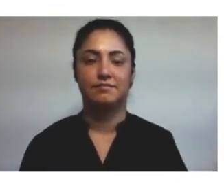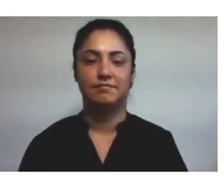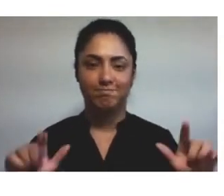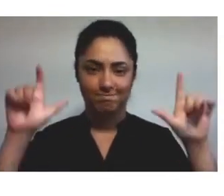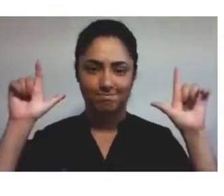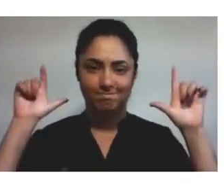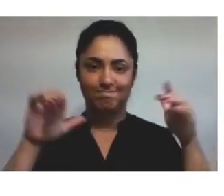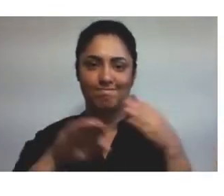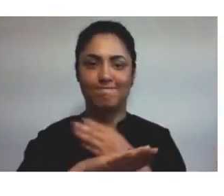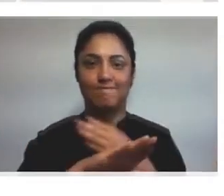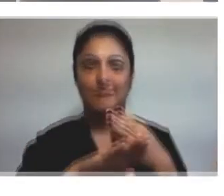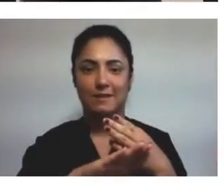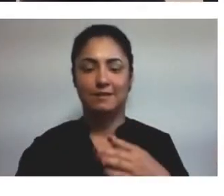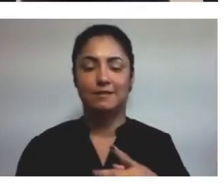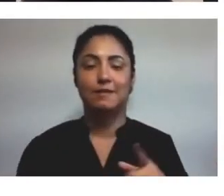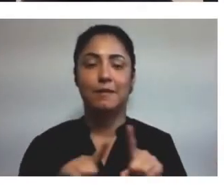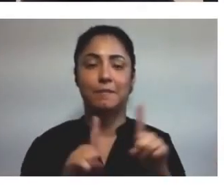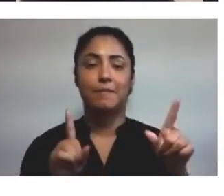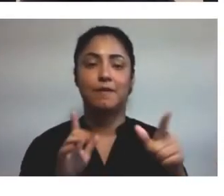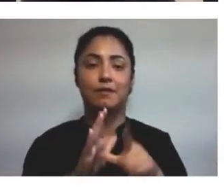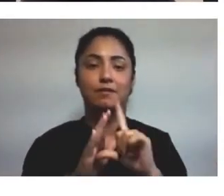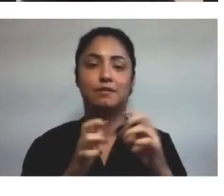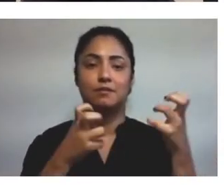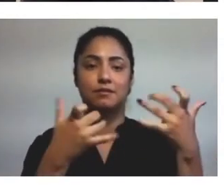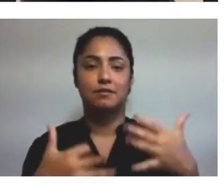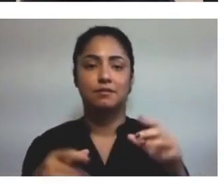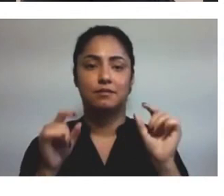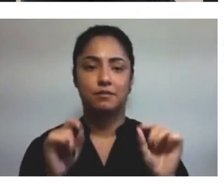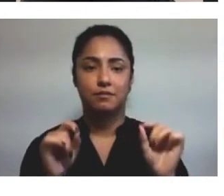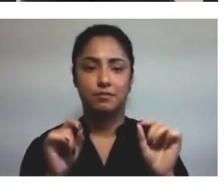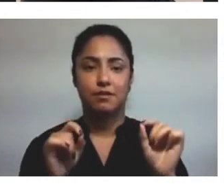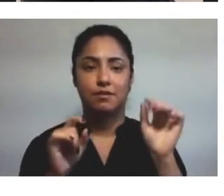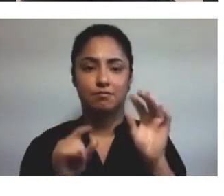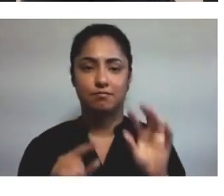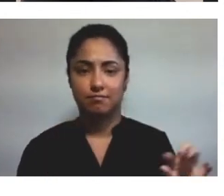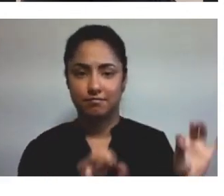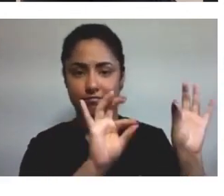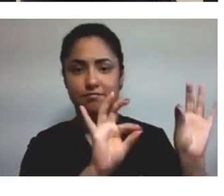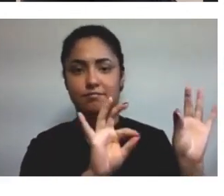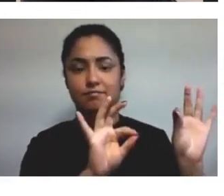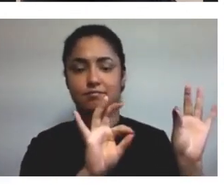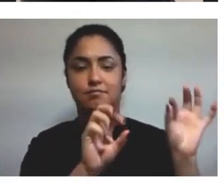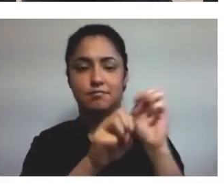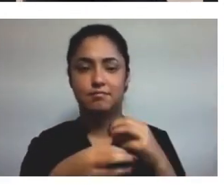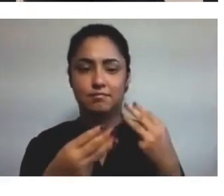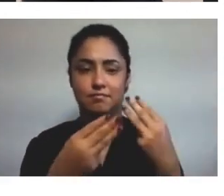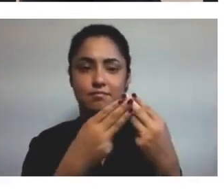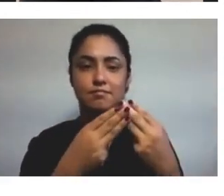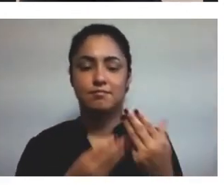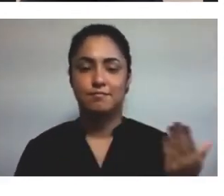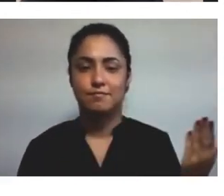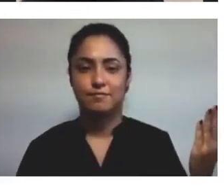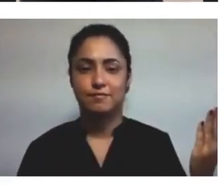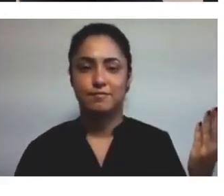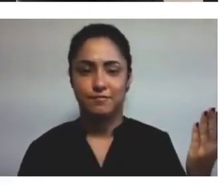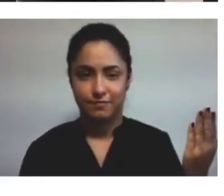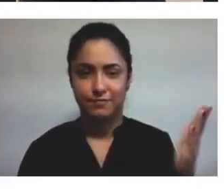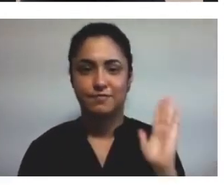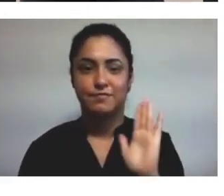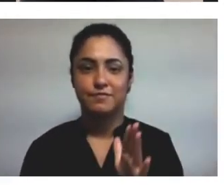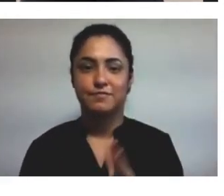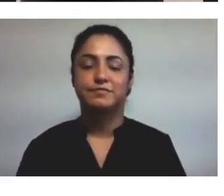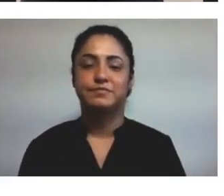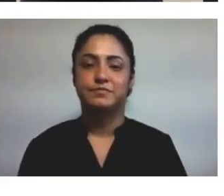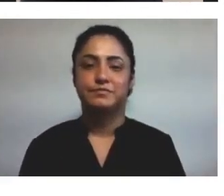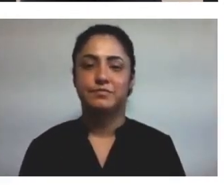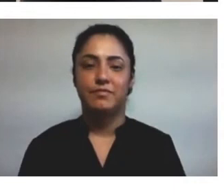projetassem o PowerPoint, para que eu faça a apresentação. E, enfim, a história